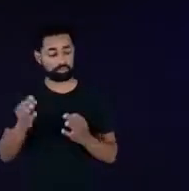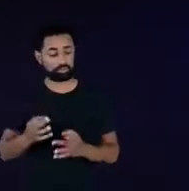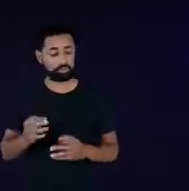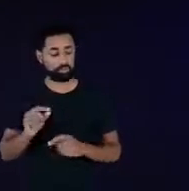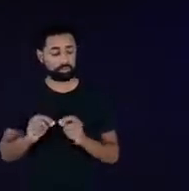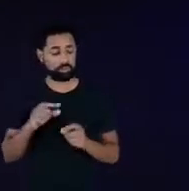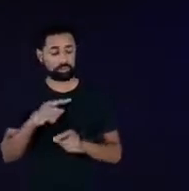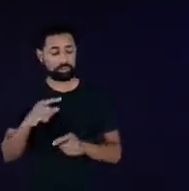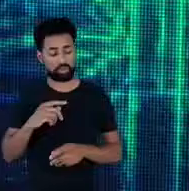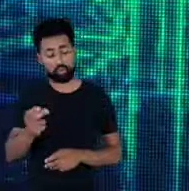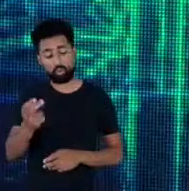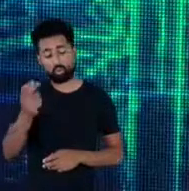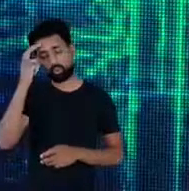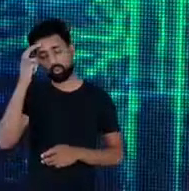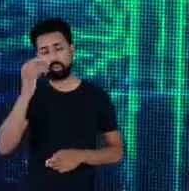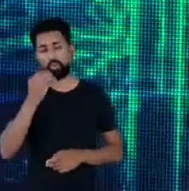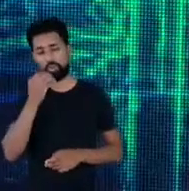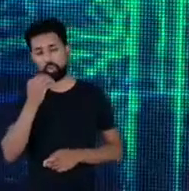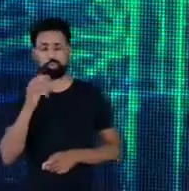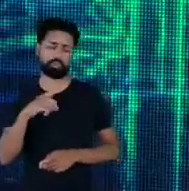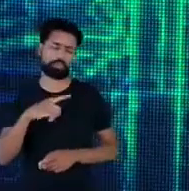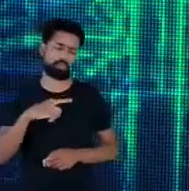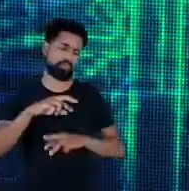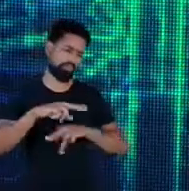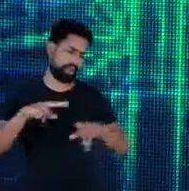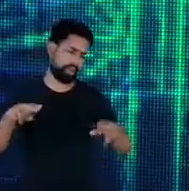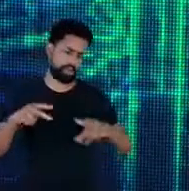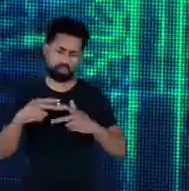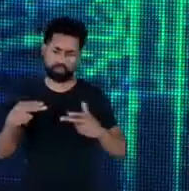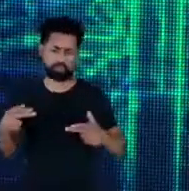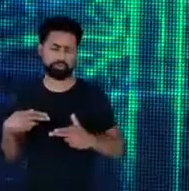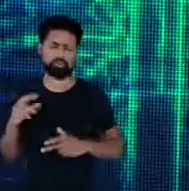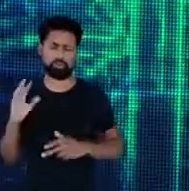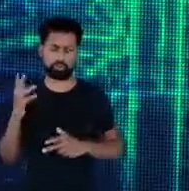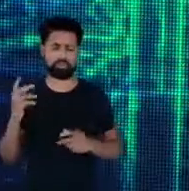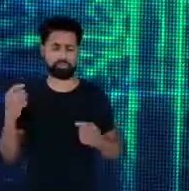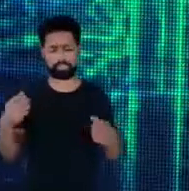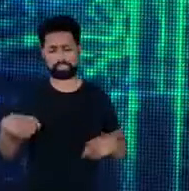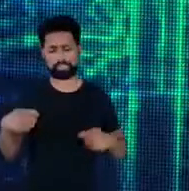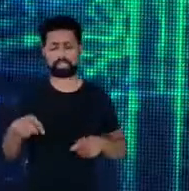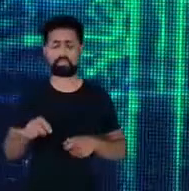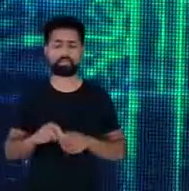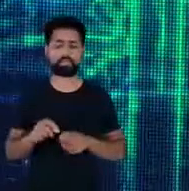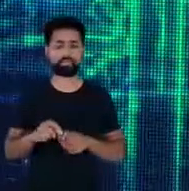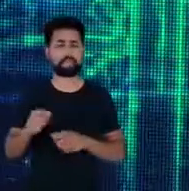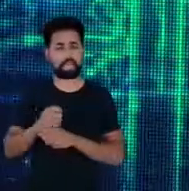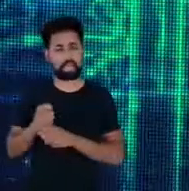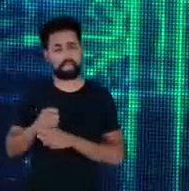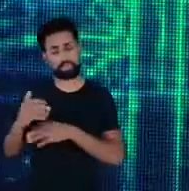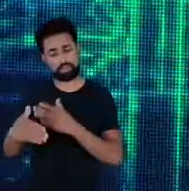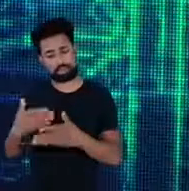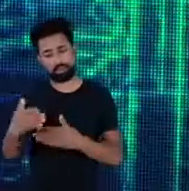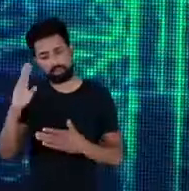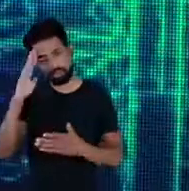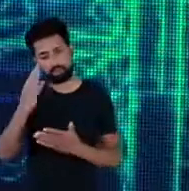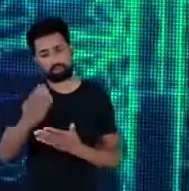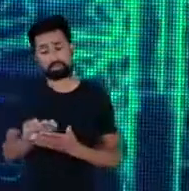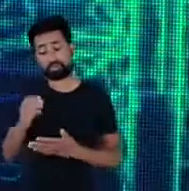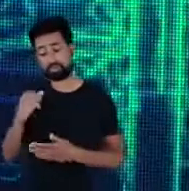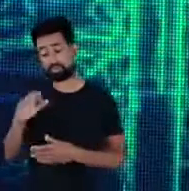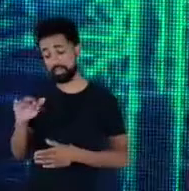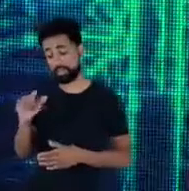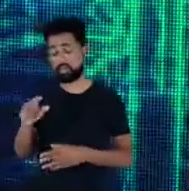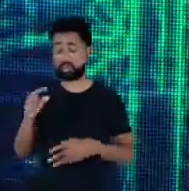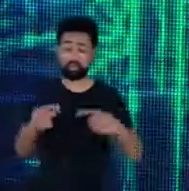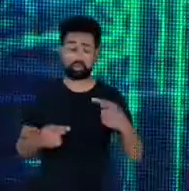uma cultura é lógico tem ainda muito que se vai ter feito ao longo dos próximos anos eu acho que o Citenel ele está aqui para discutir